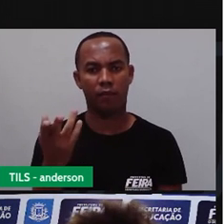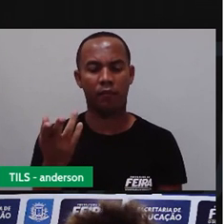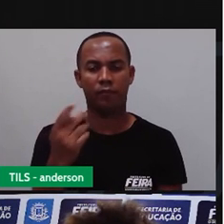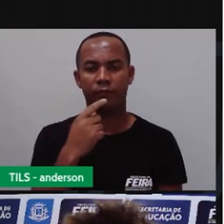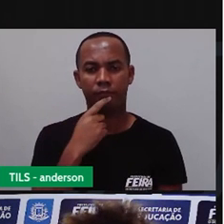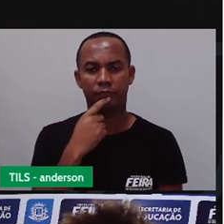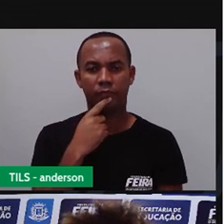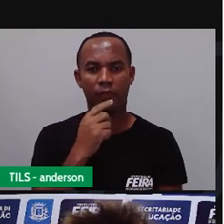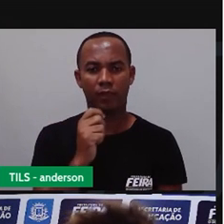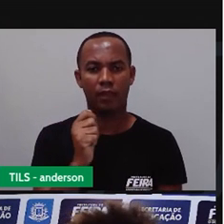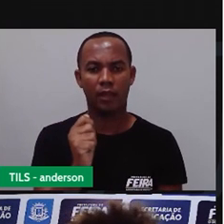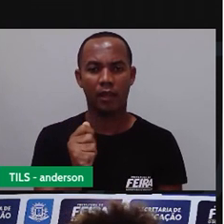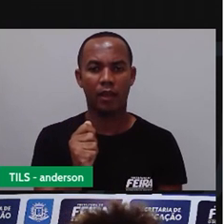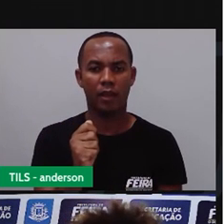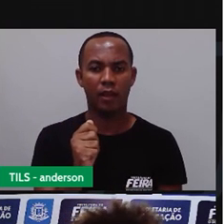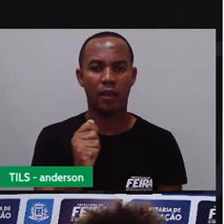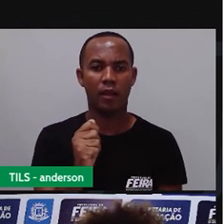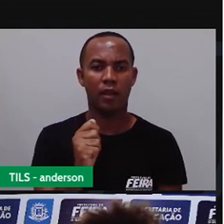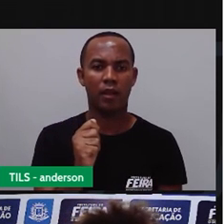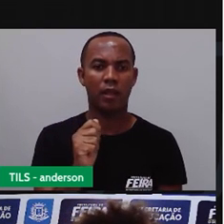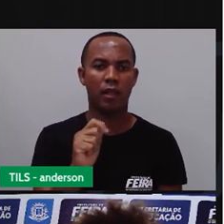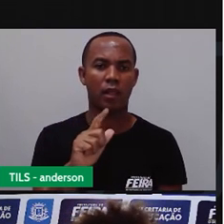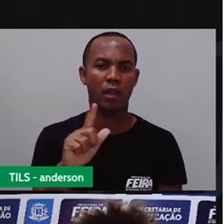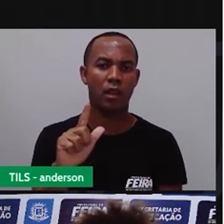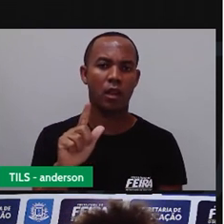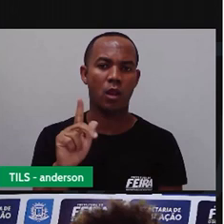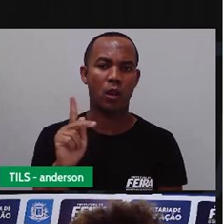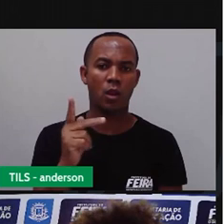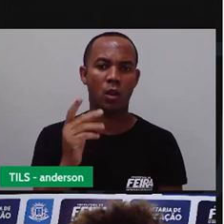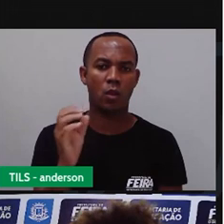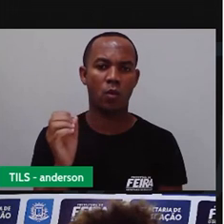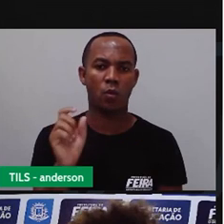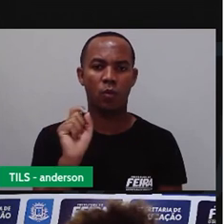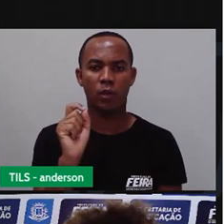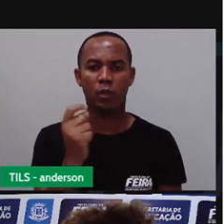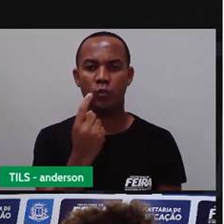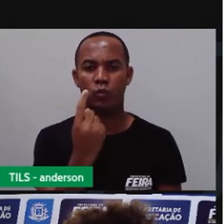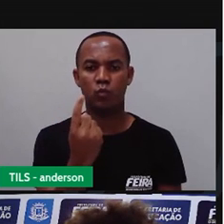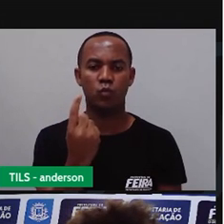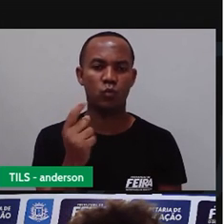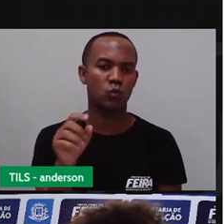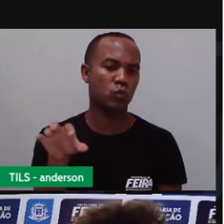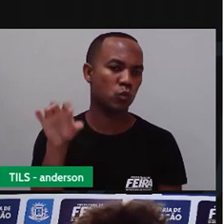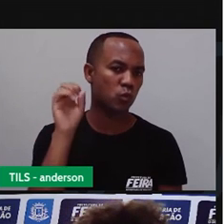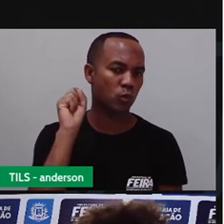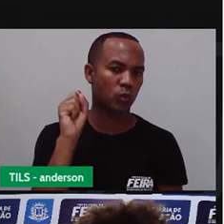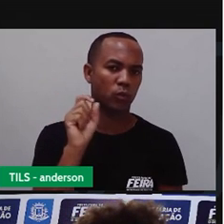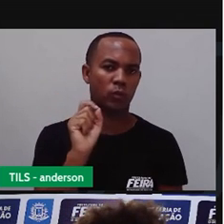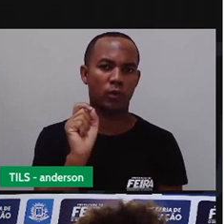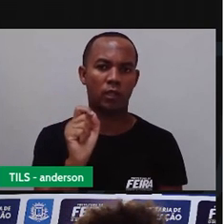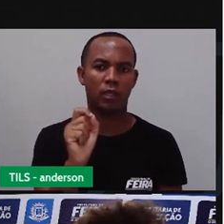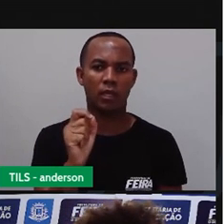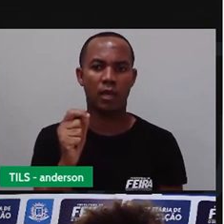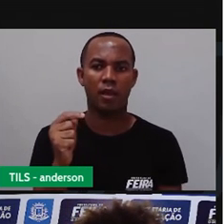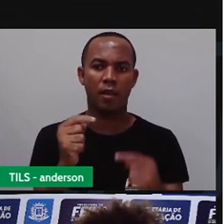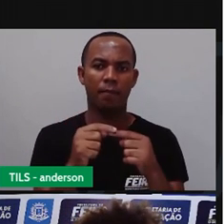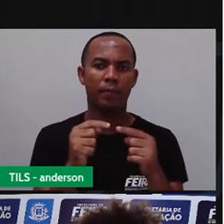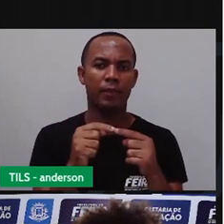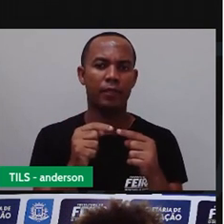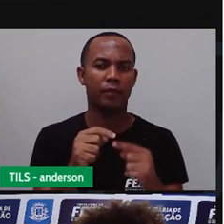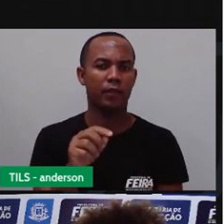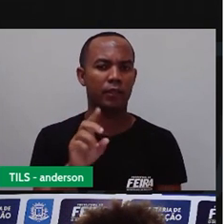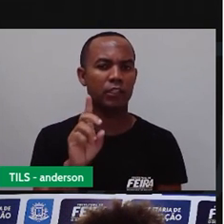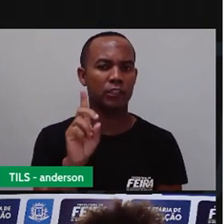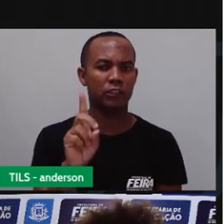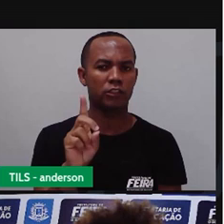Que tem o quê? O L e o H Vai ter o quê? Um único som Então, dígrafo são duas letras, né? Que representam o quê? Um